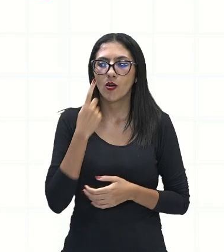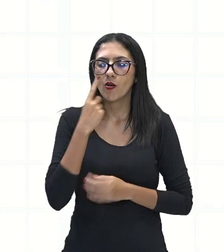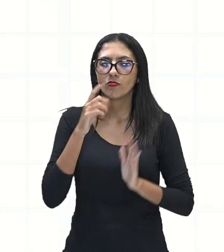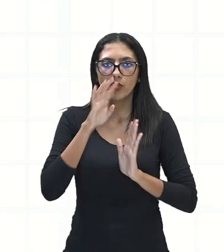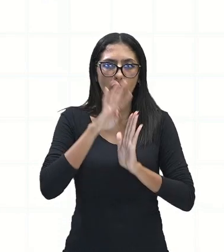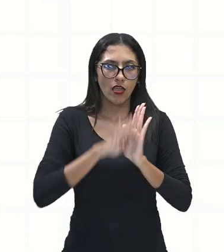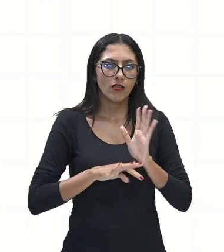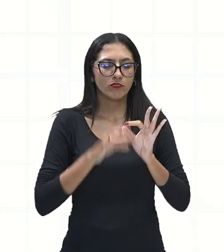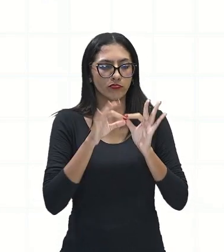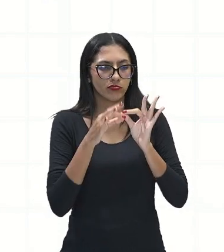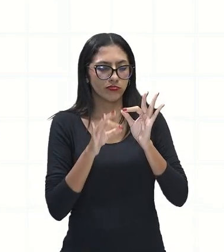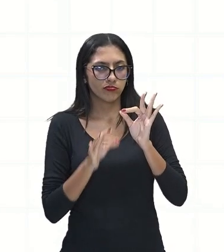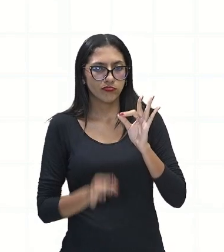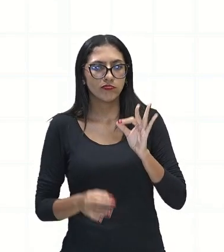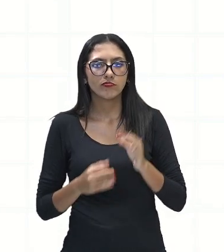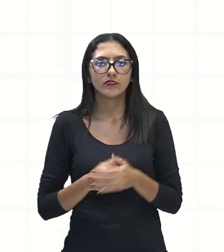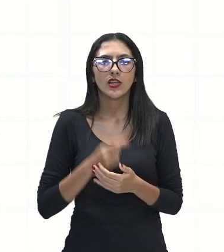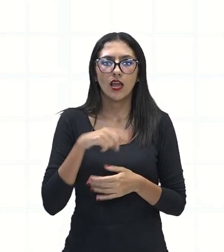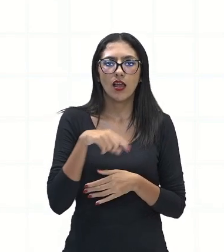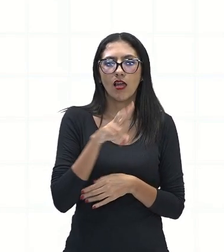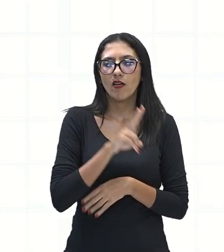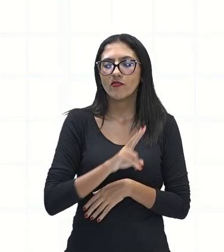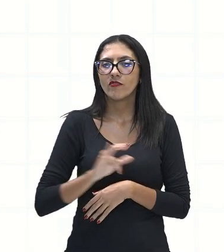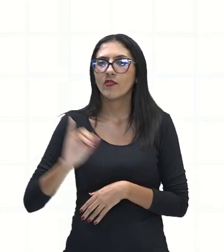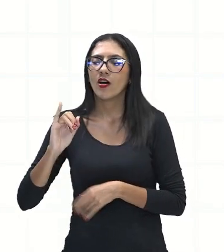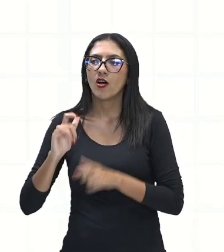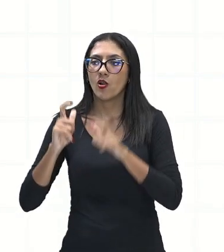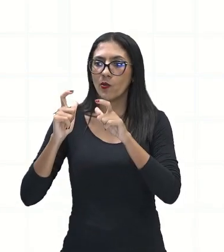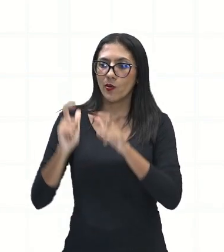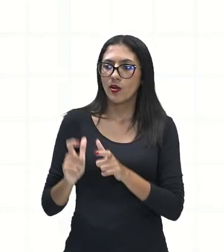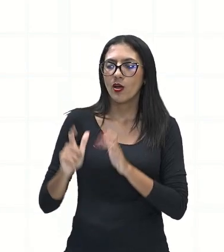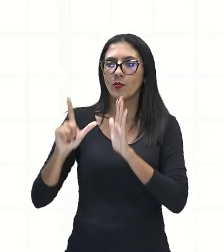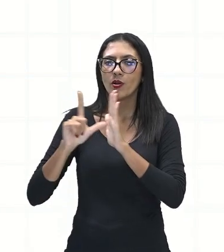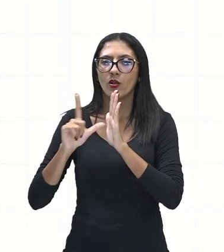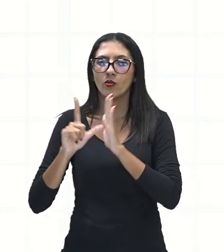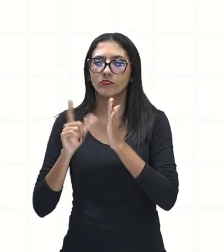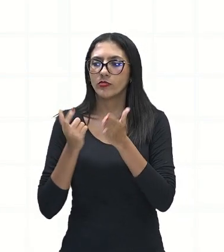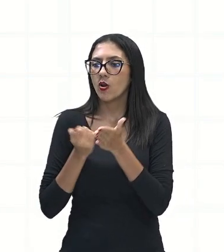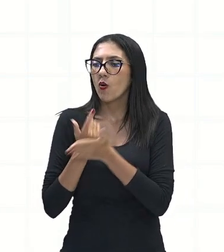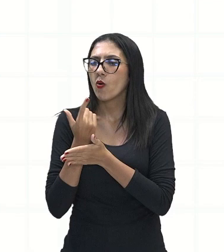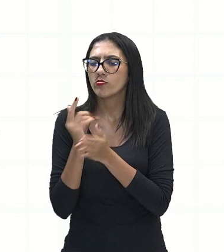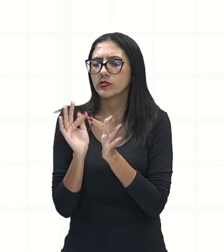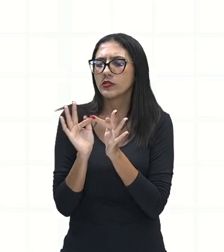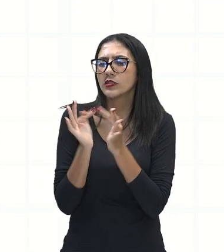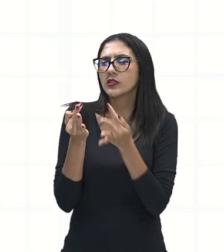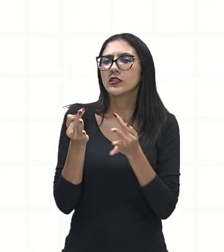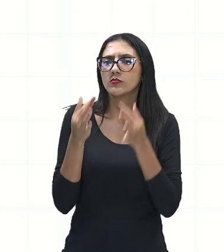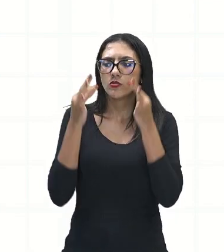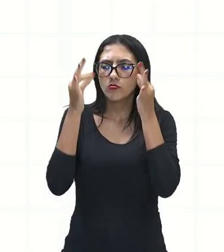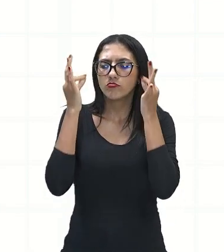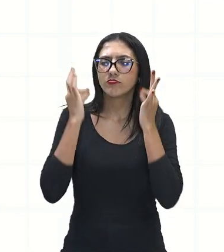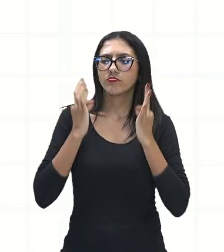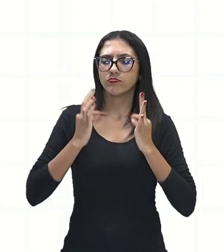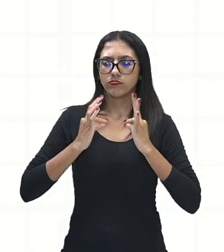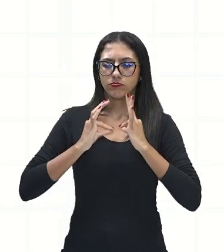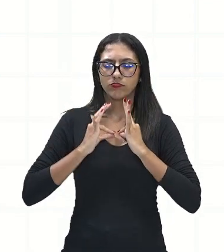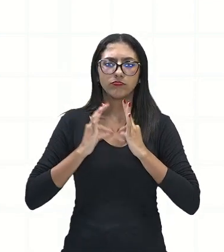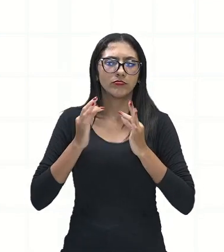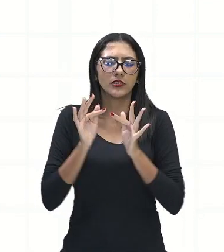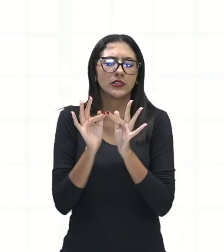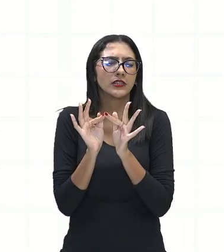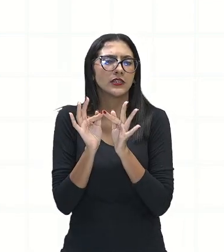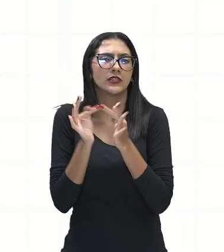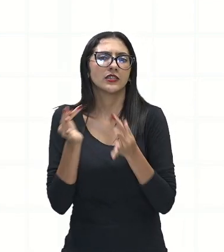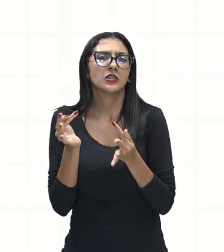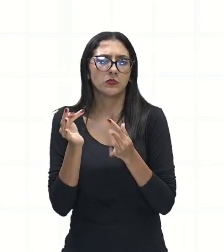Então, ela vai até uma bijuteria e ela compra, né? Uma pequena lembrança, né? Um pingentezinho folheado a